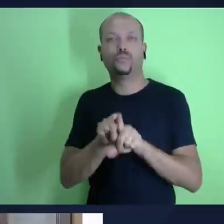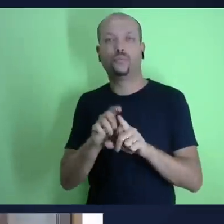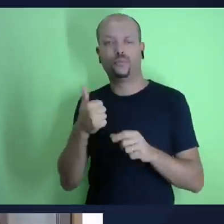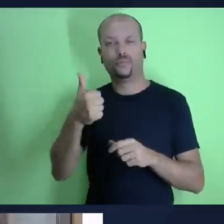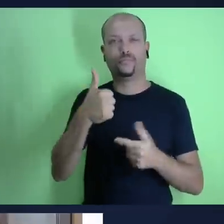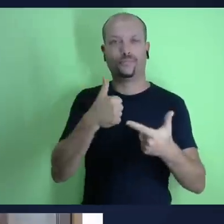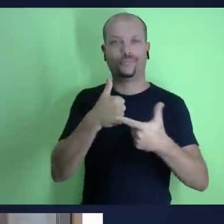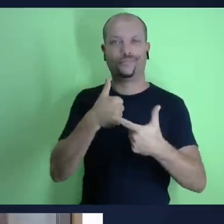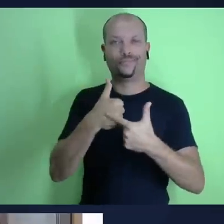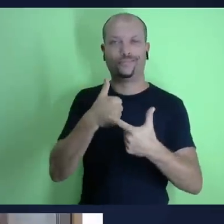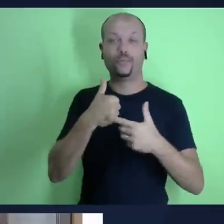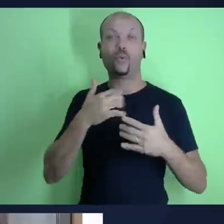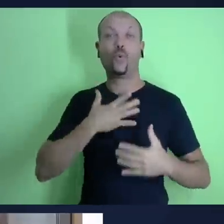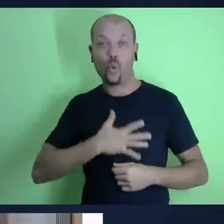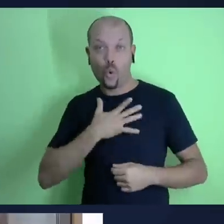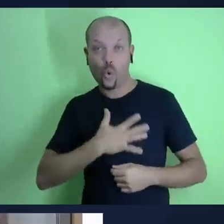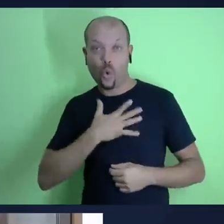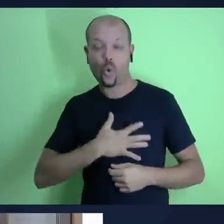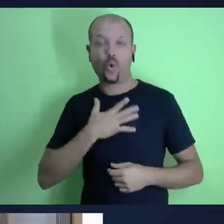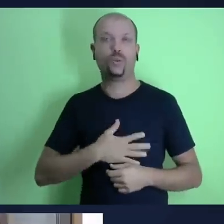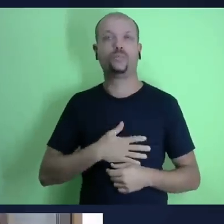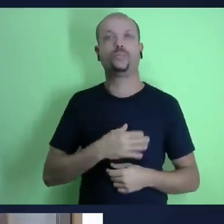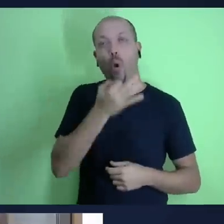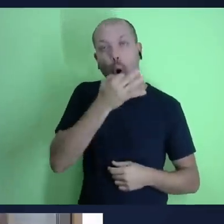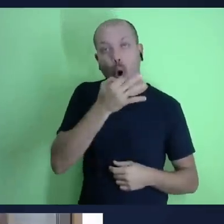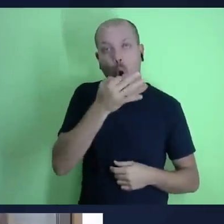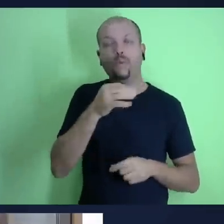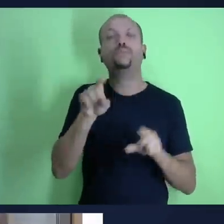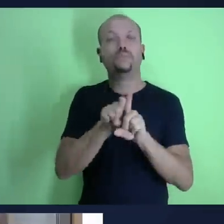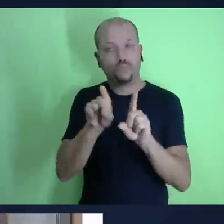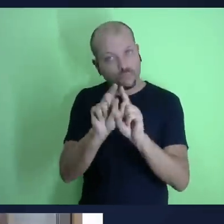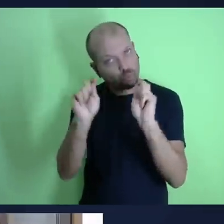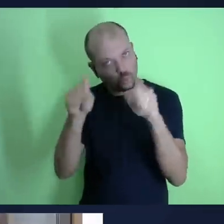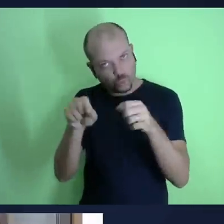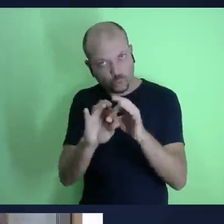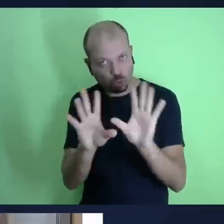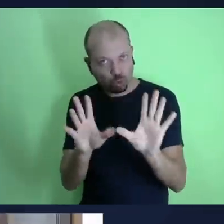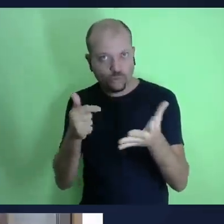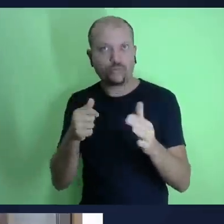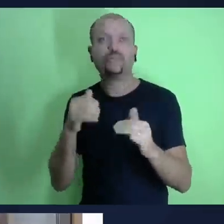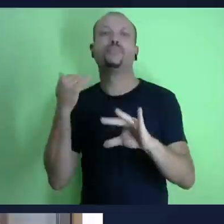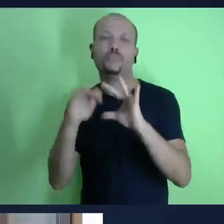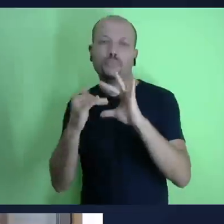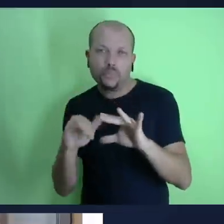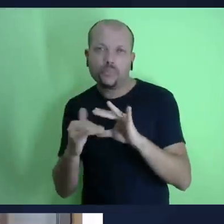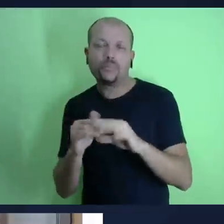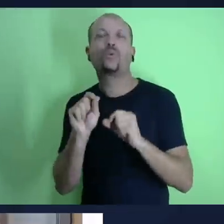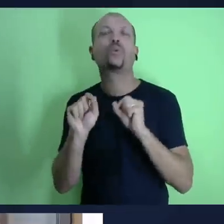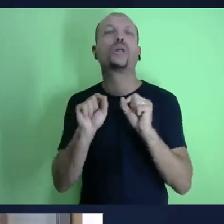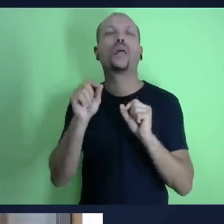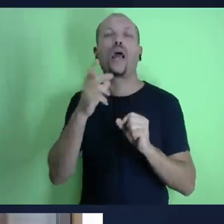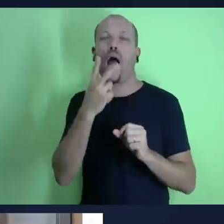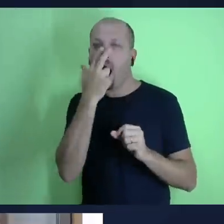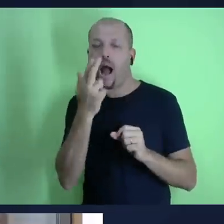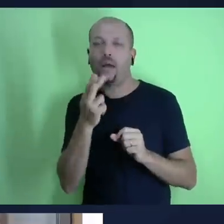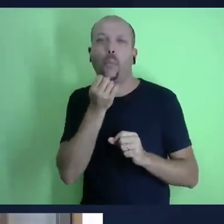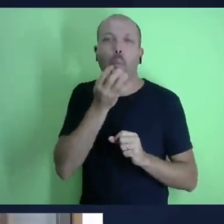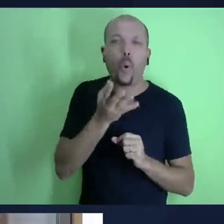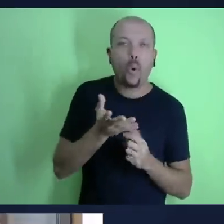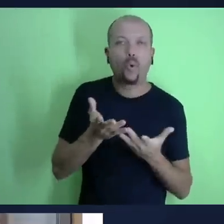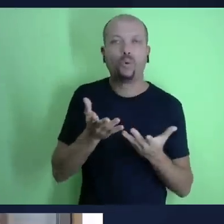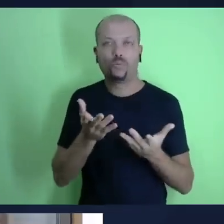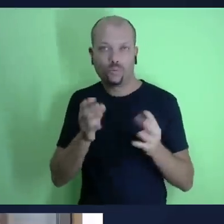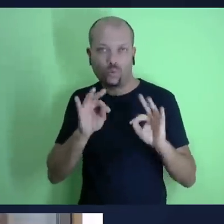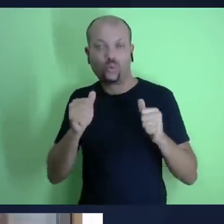deixe também um like dizendo se você gostou faça um comentário com as suas